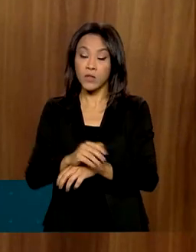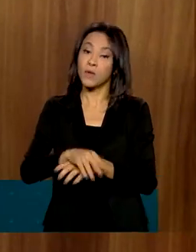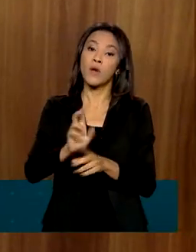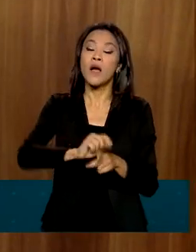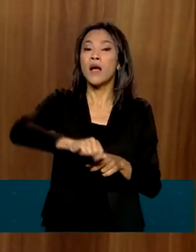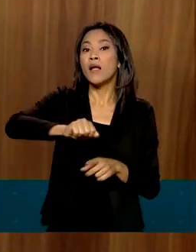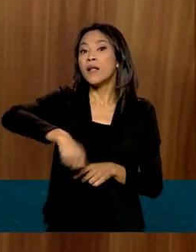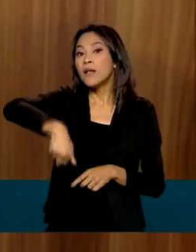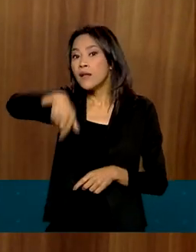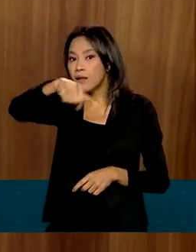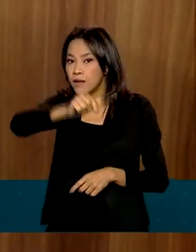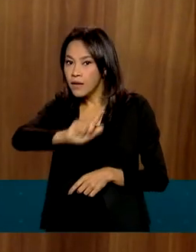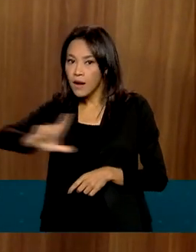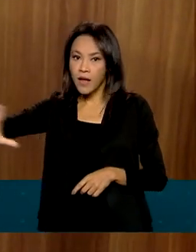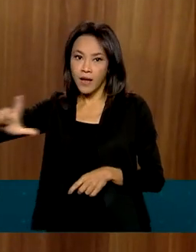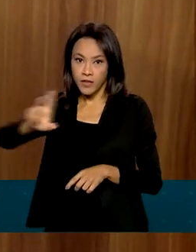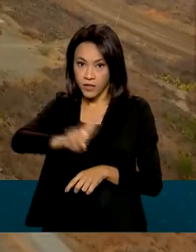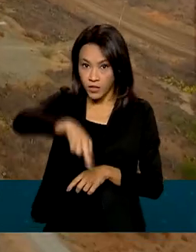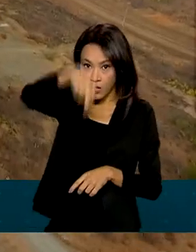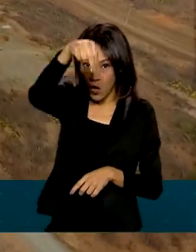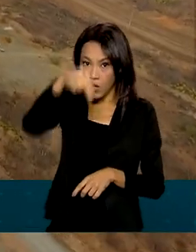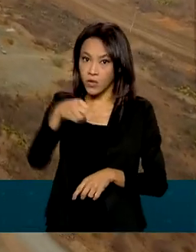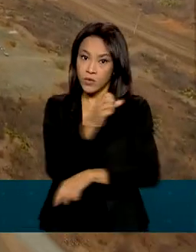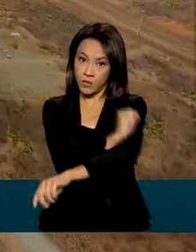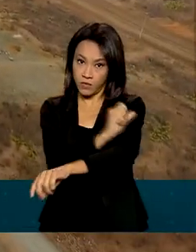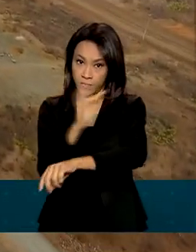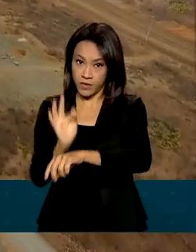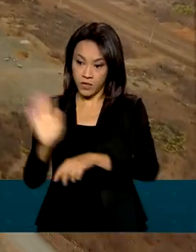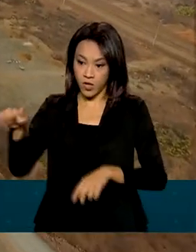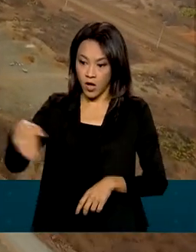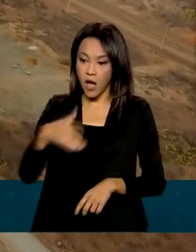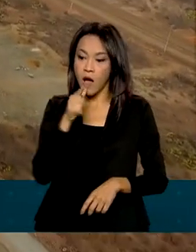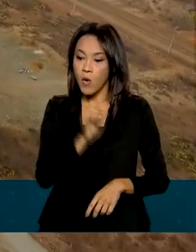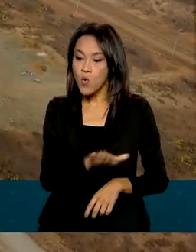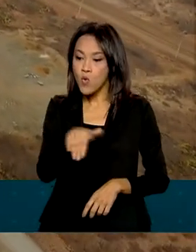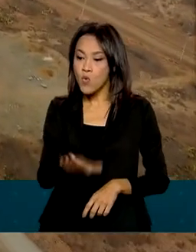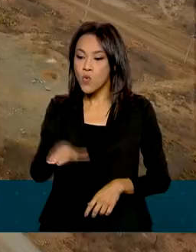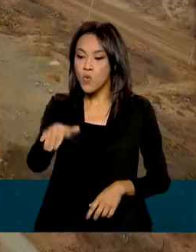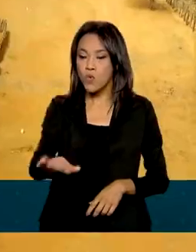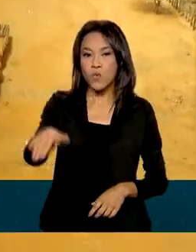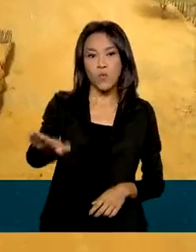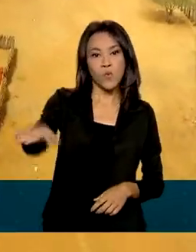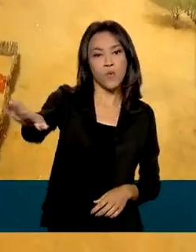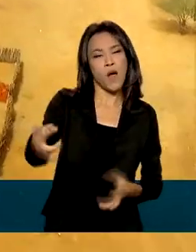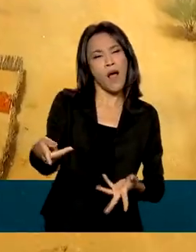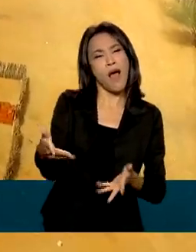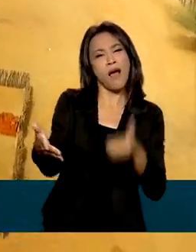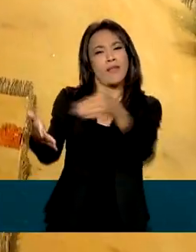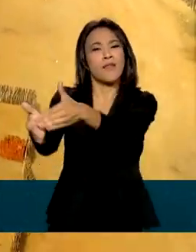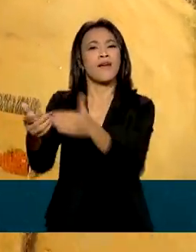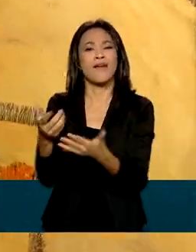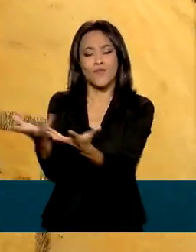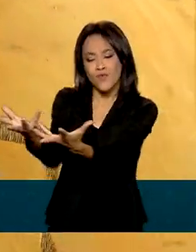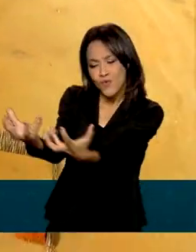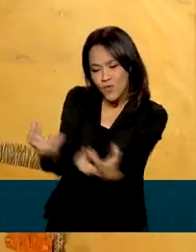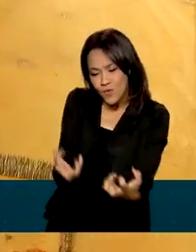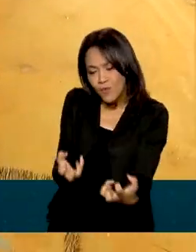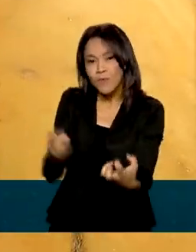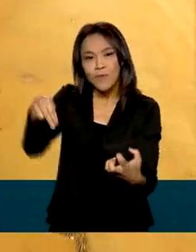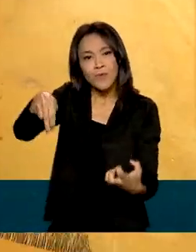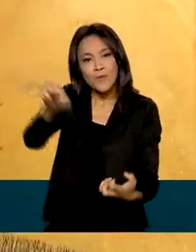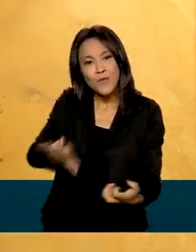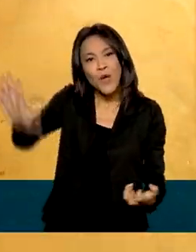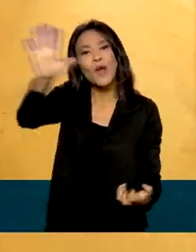norte da integração do São Francisco, o que vai permitir levar as águas do Velho Chico até o semiárido nordestino,